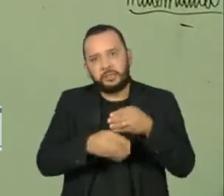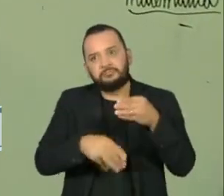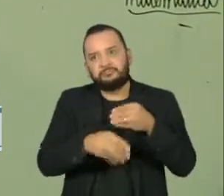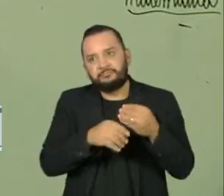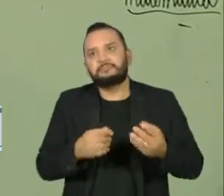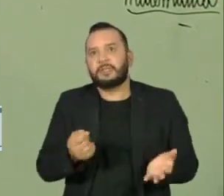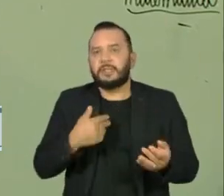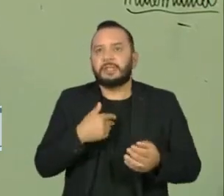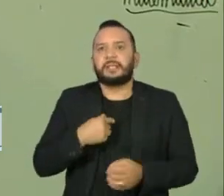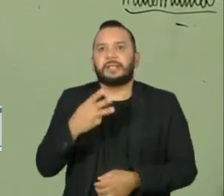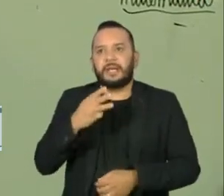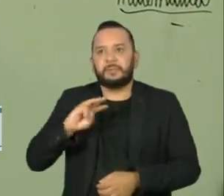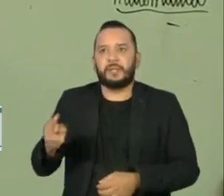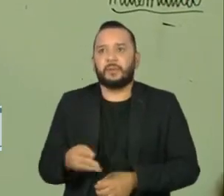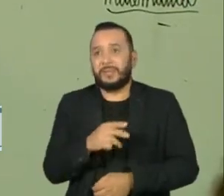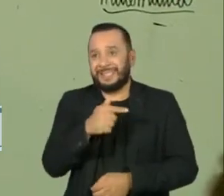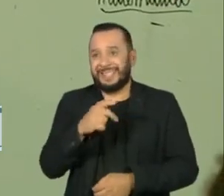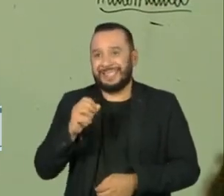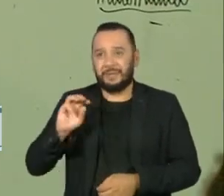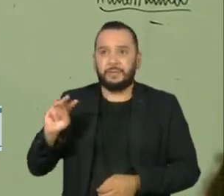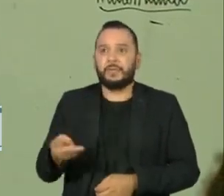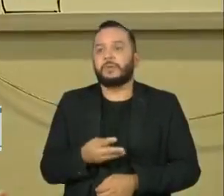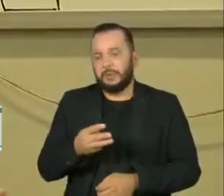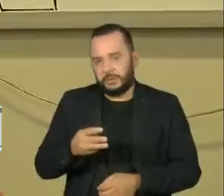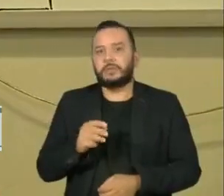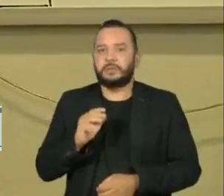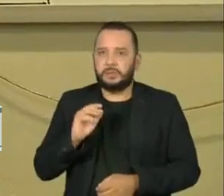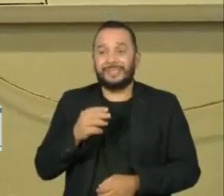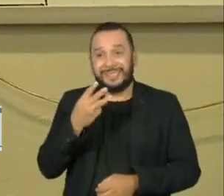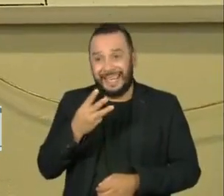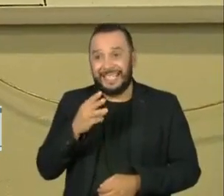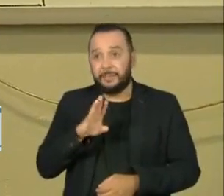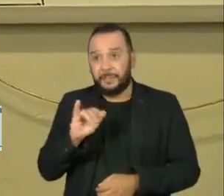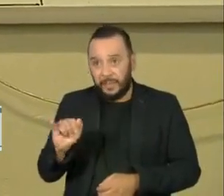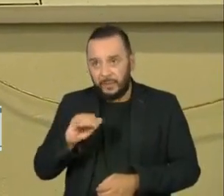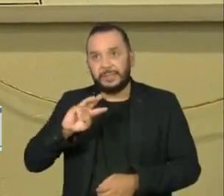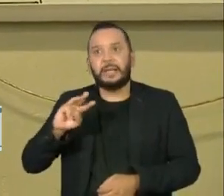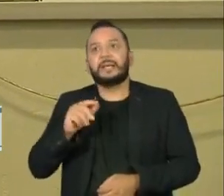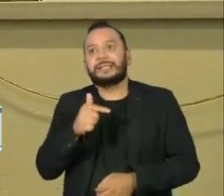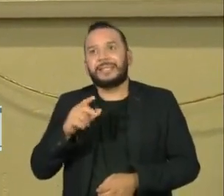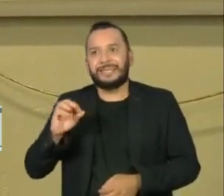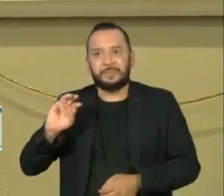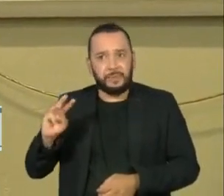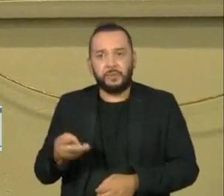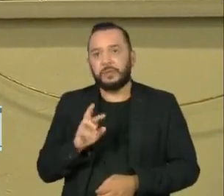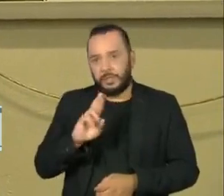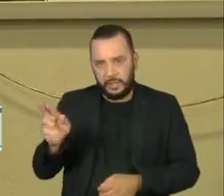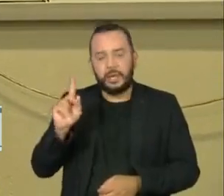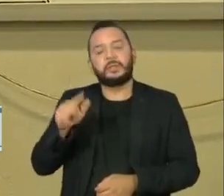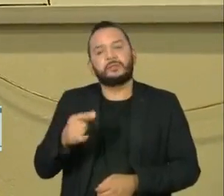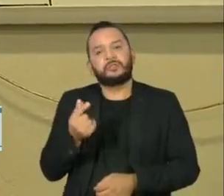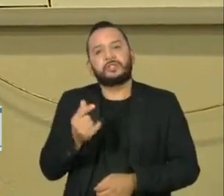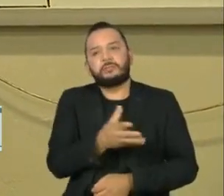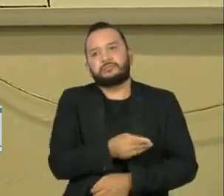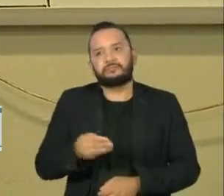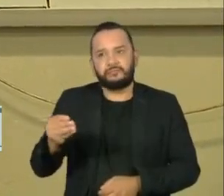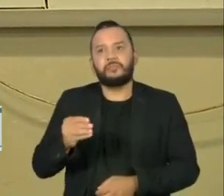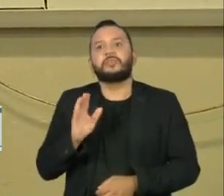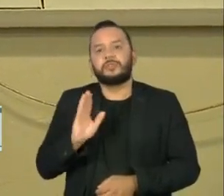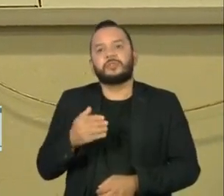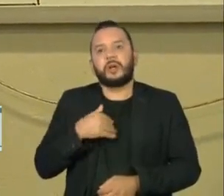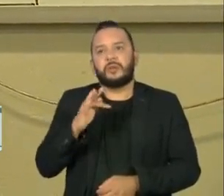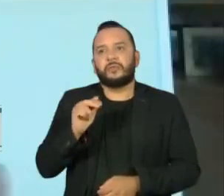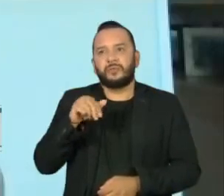cerca de 3 bilhões e 700 milhões de reais. O dinheiro, segundo a Secretaria de Educação, virá do Fundo de Desenvolvimento da Educação